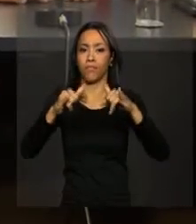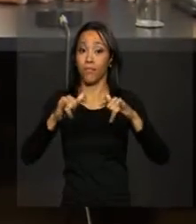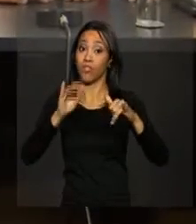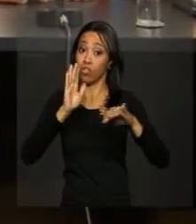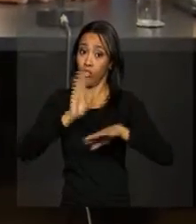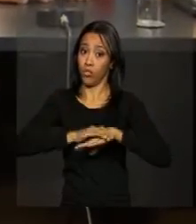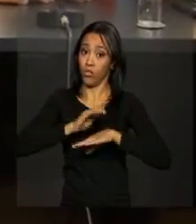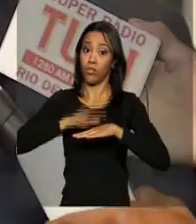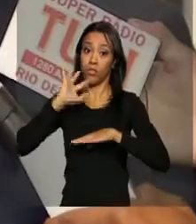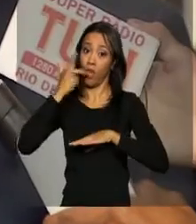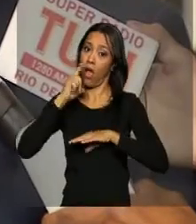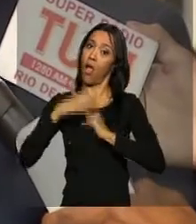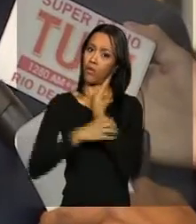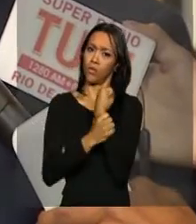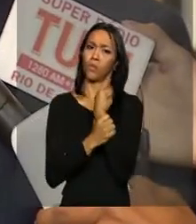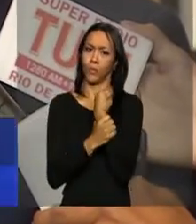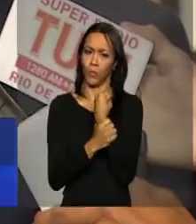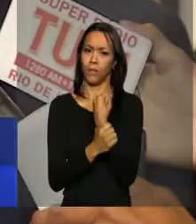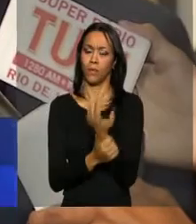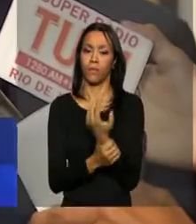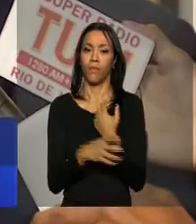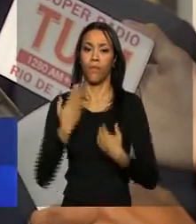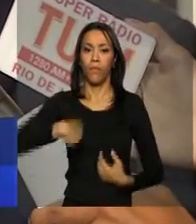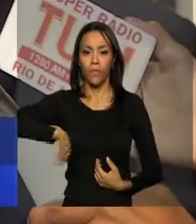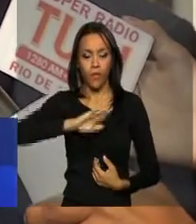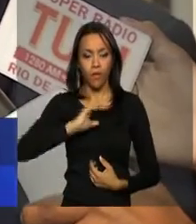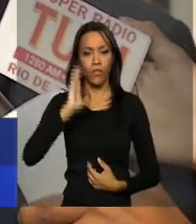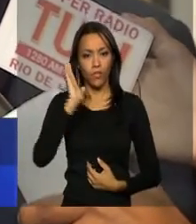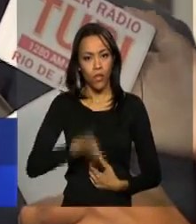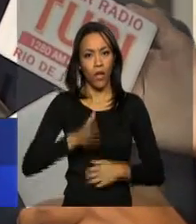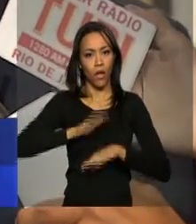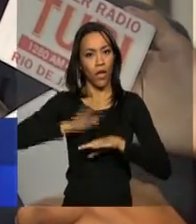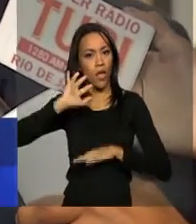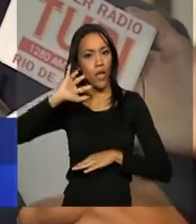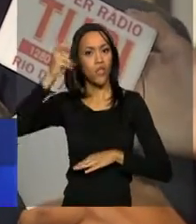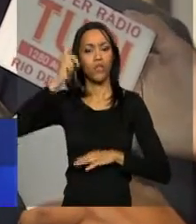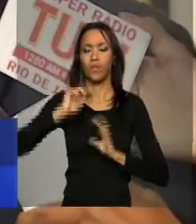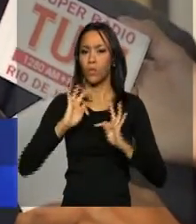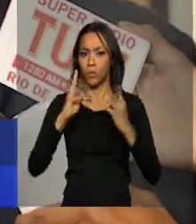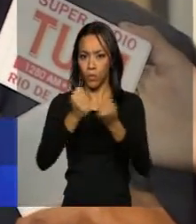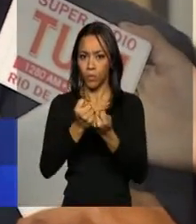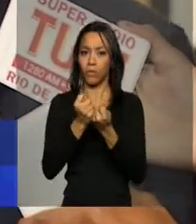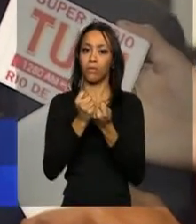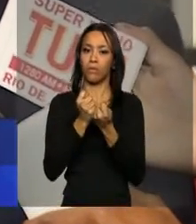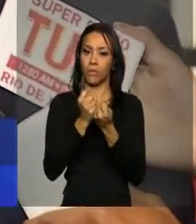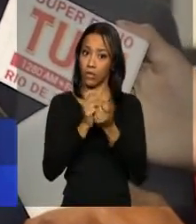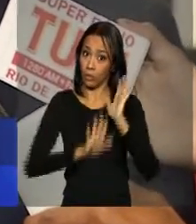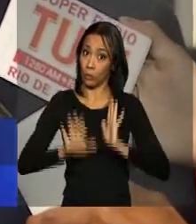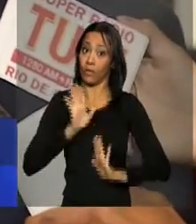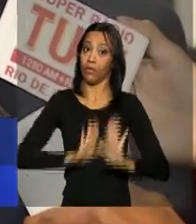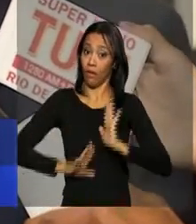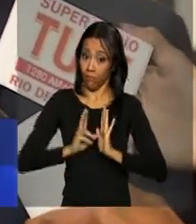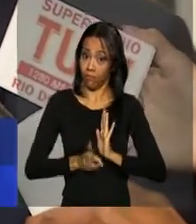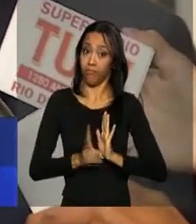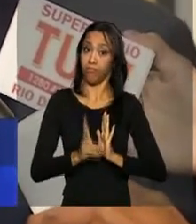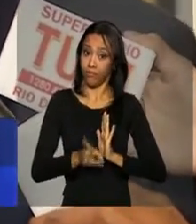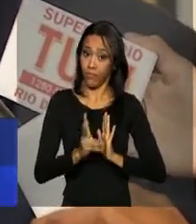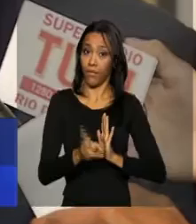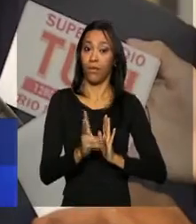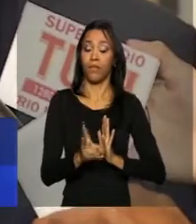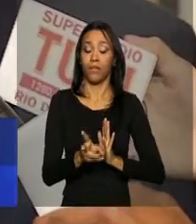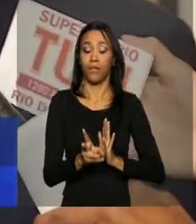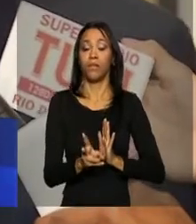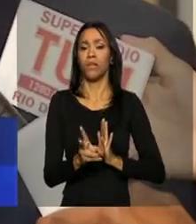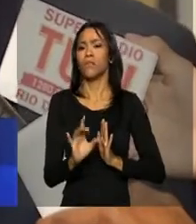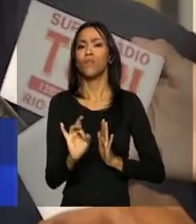decisão é segura. Nós estamos tomando todas as decisões de forma prudente para que tenhamos não